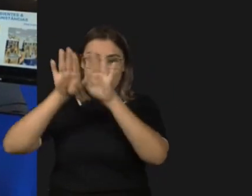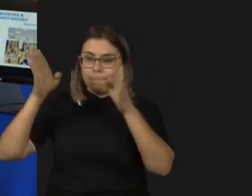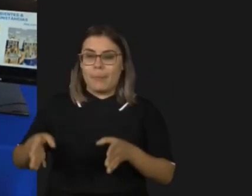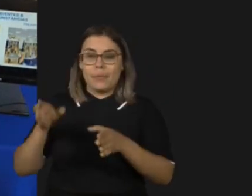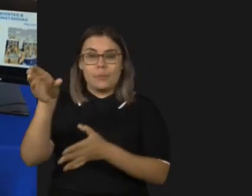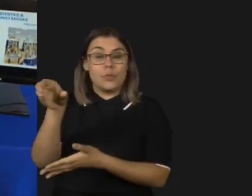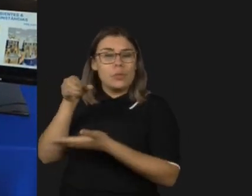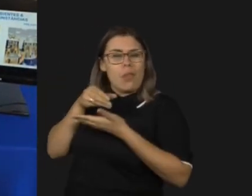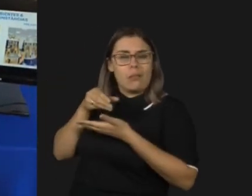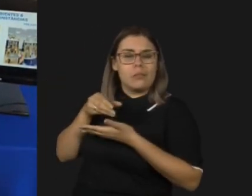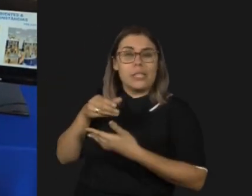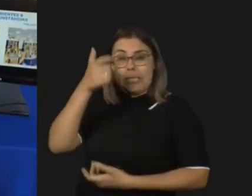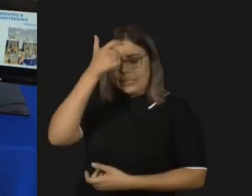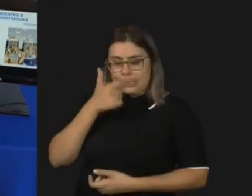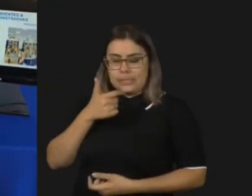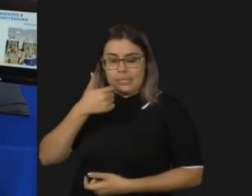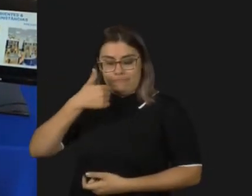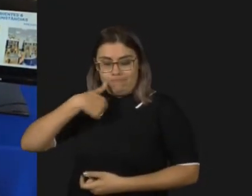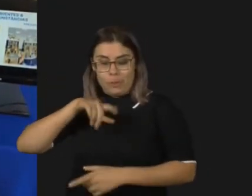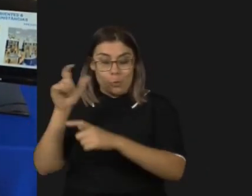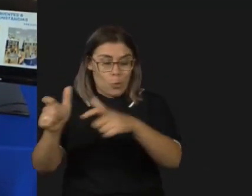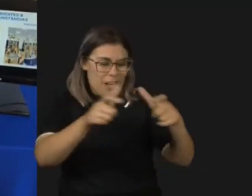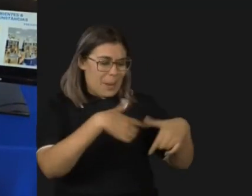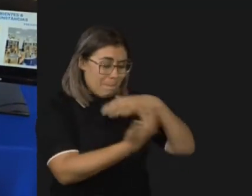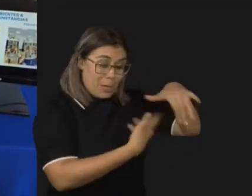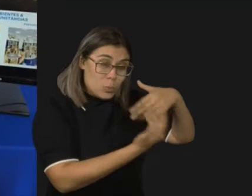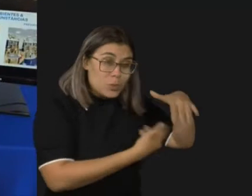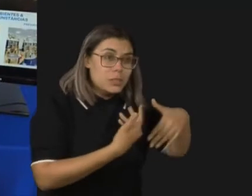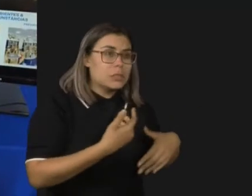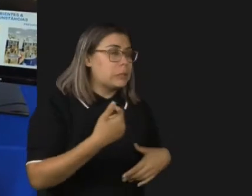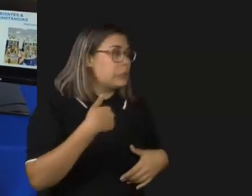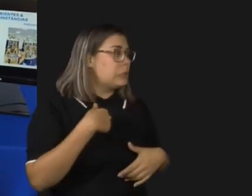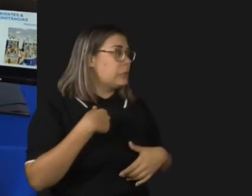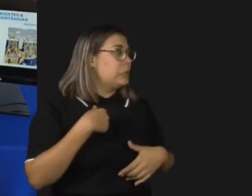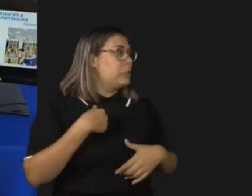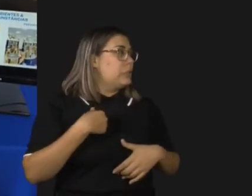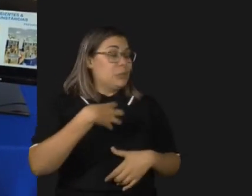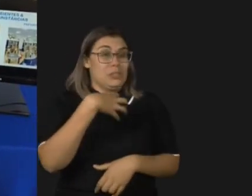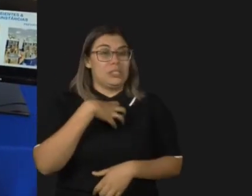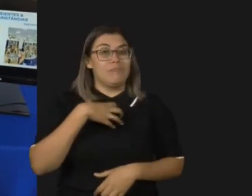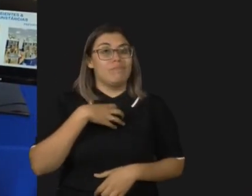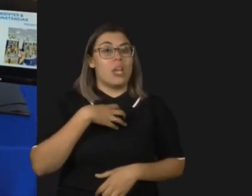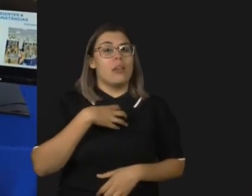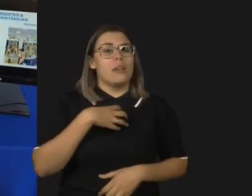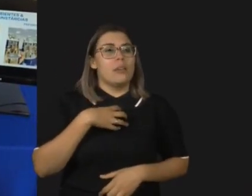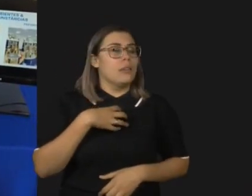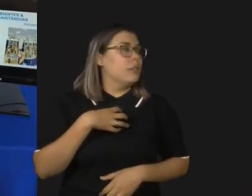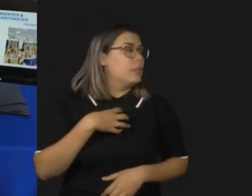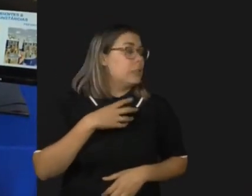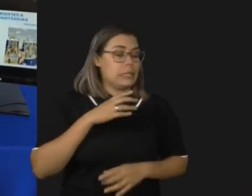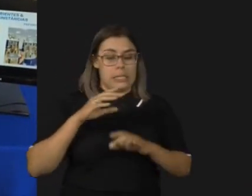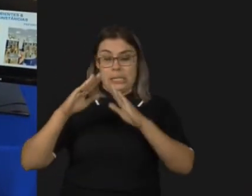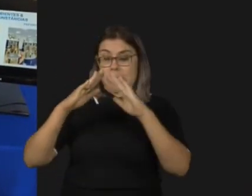Então, quando eu ia para ambientes imprevisíveis, desorganizados, acontecia uma piora. E é exatamente assim, na